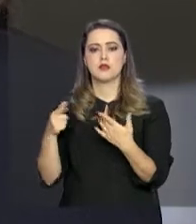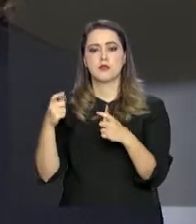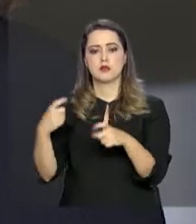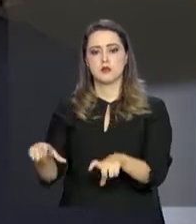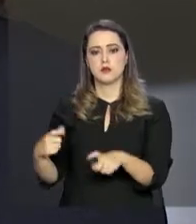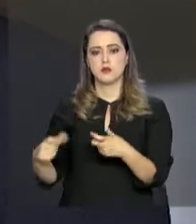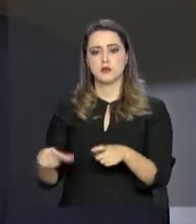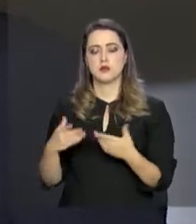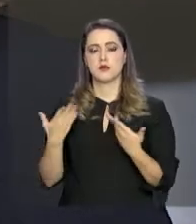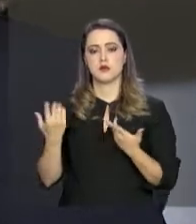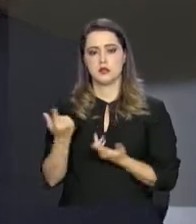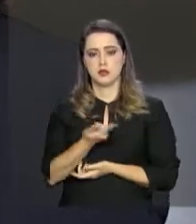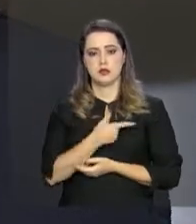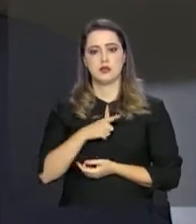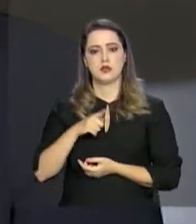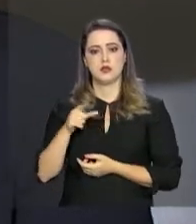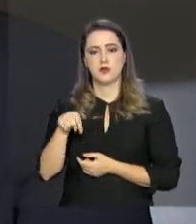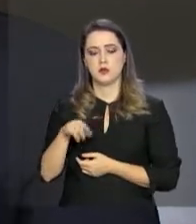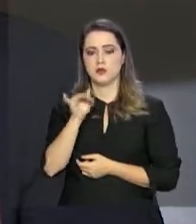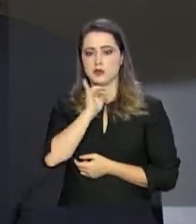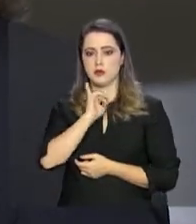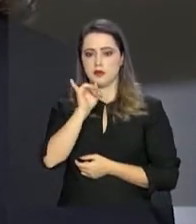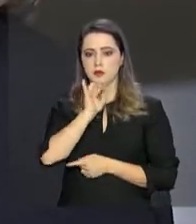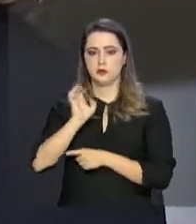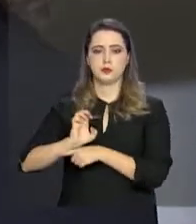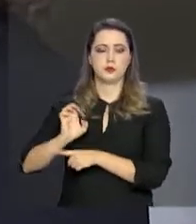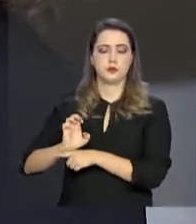destino. Nós temos estados como, por exemplo,